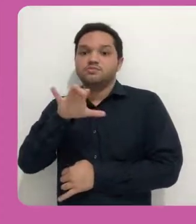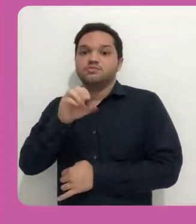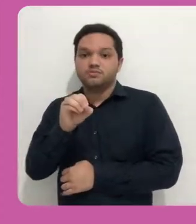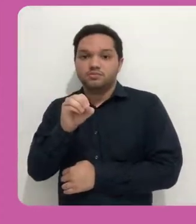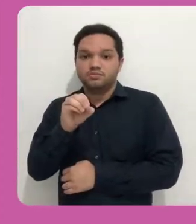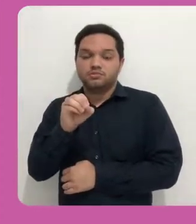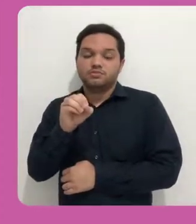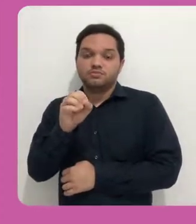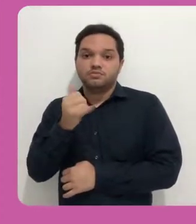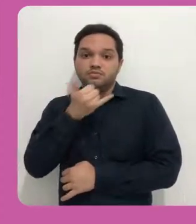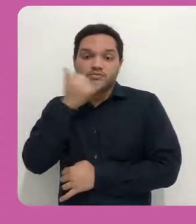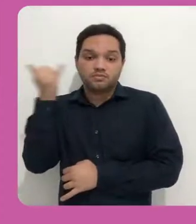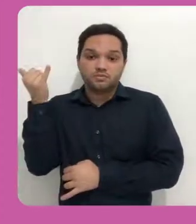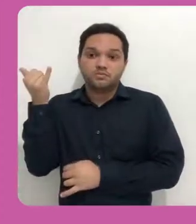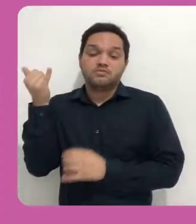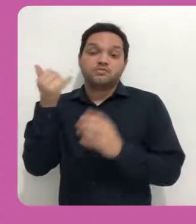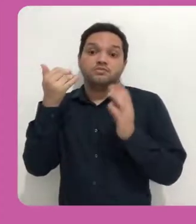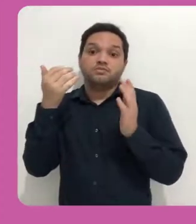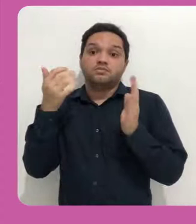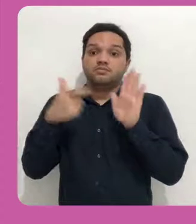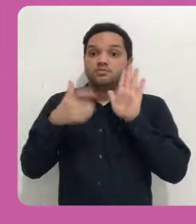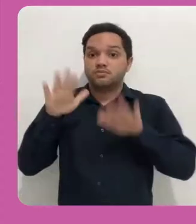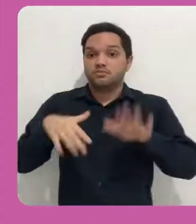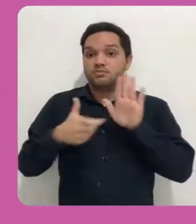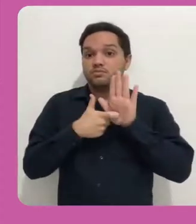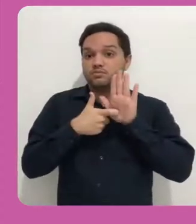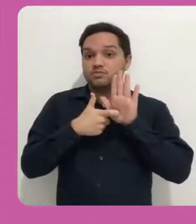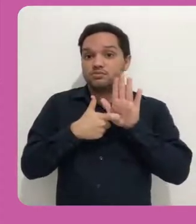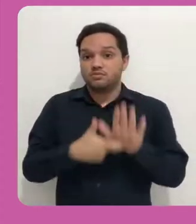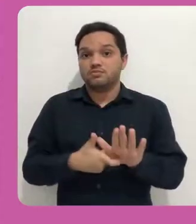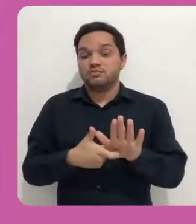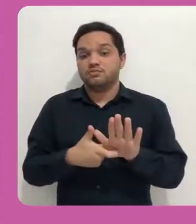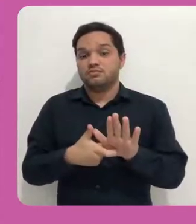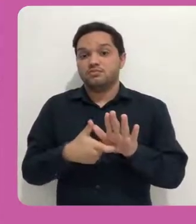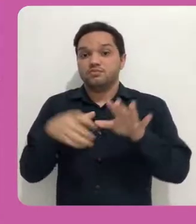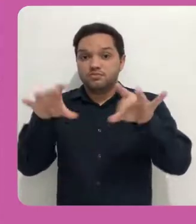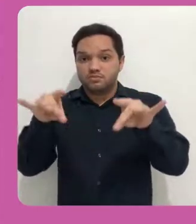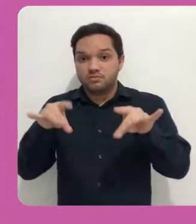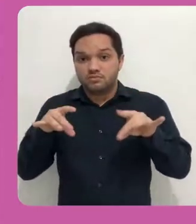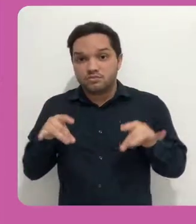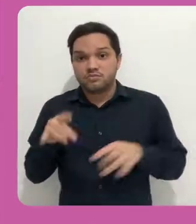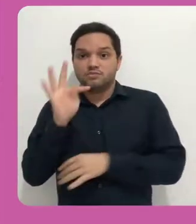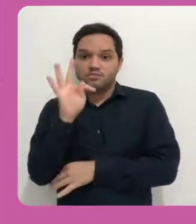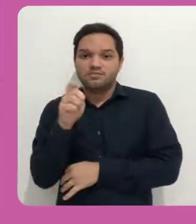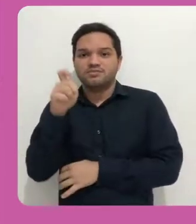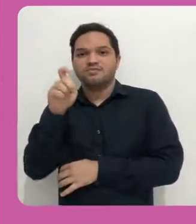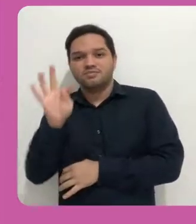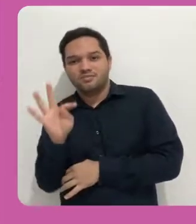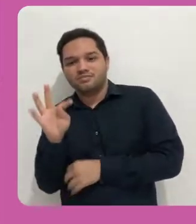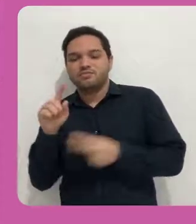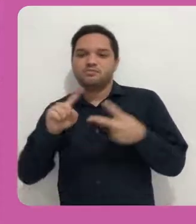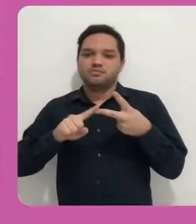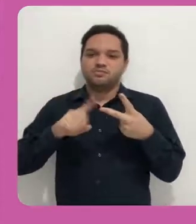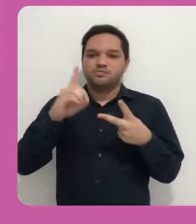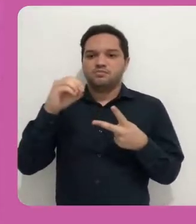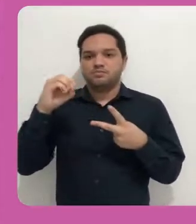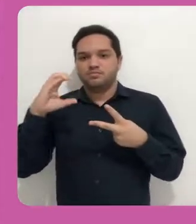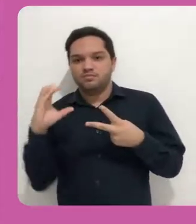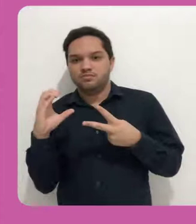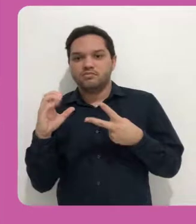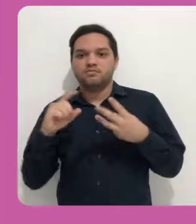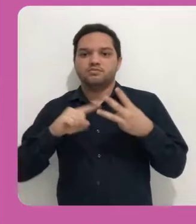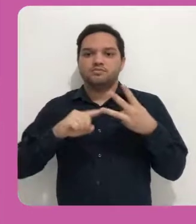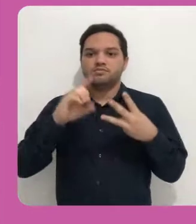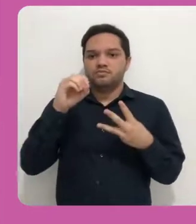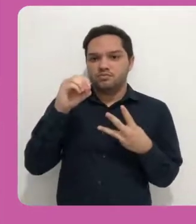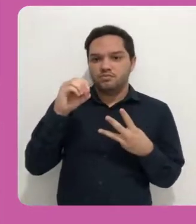Então, arquivos com o formato txt, doc, odt e pdf, o